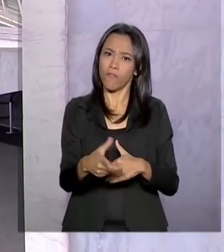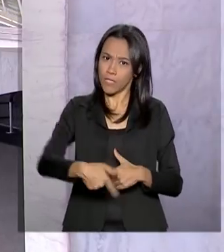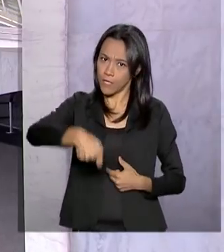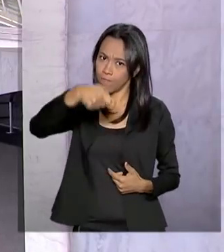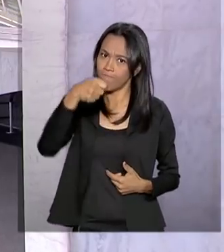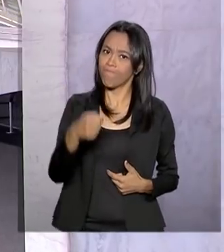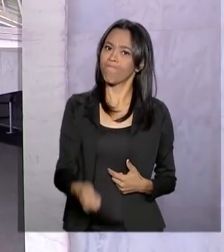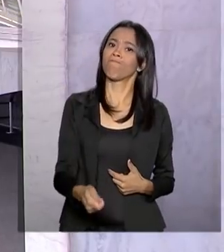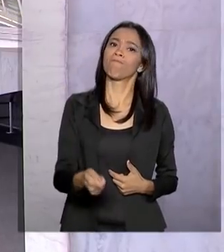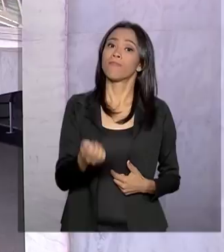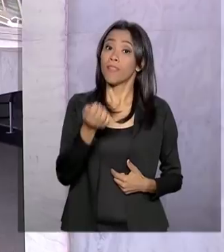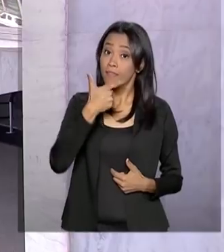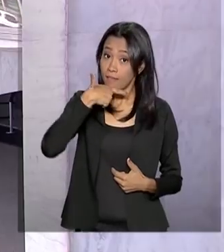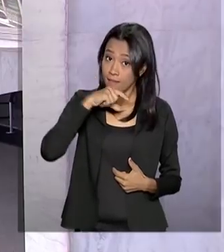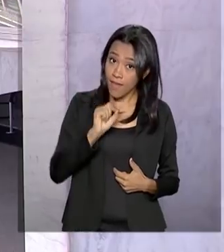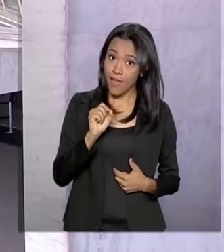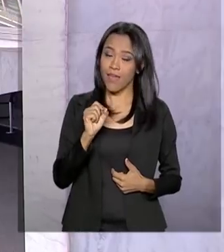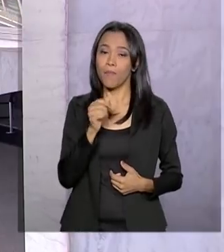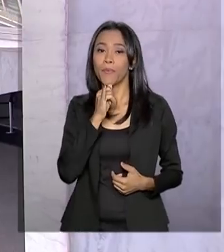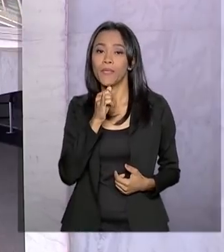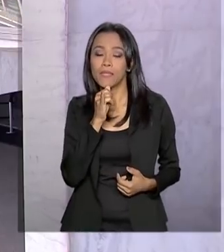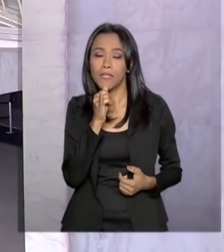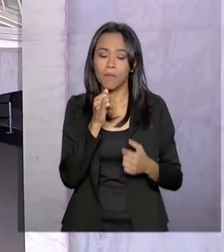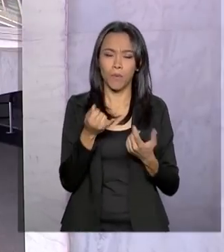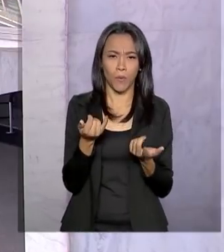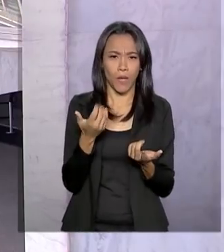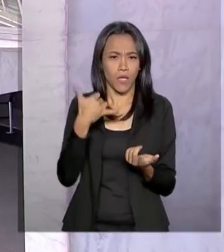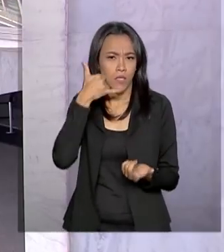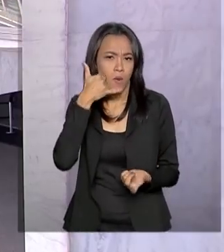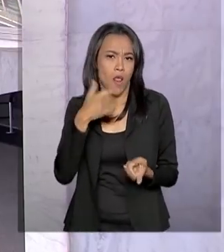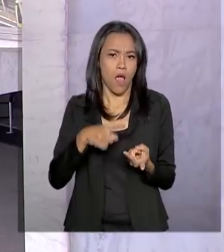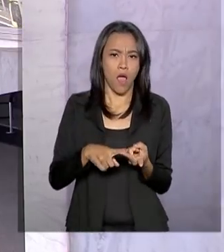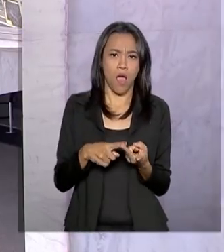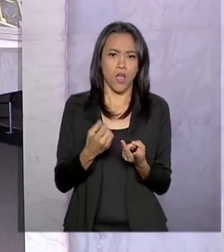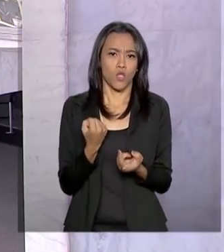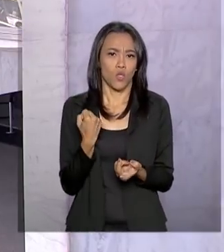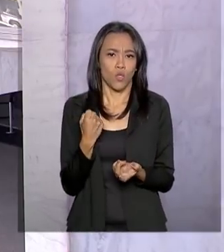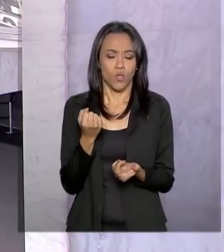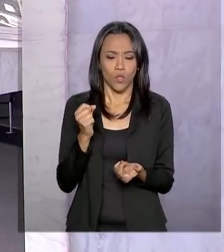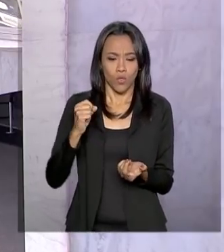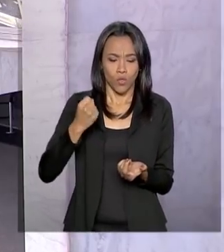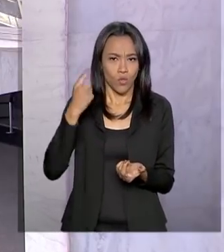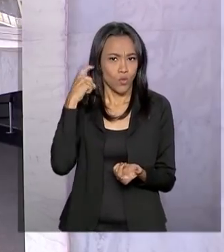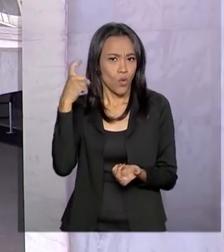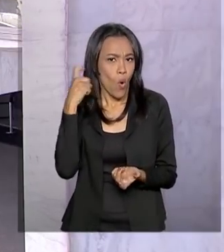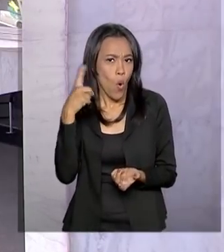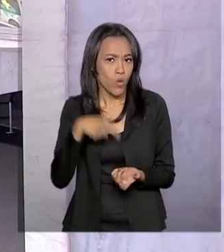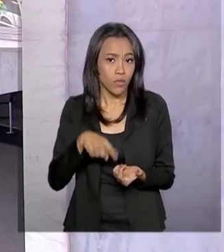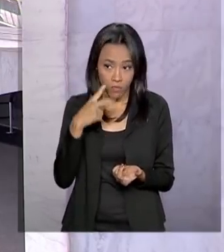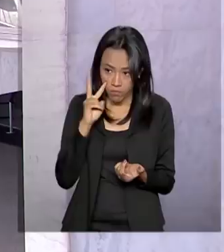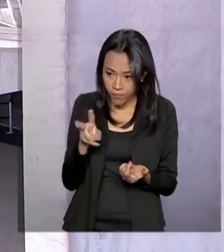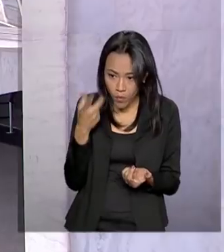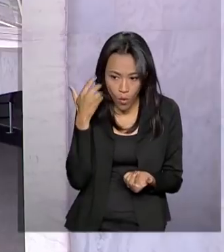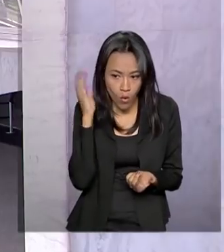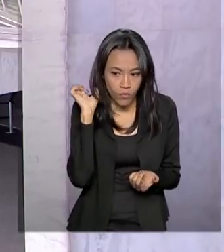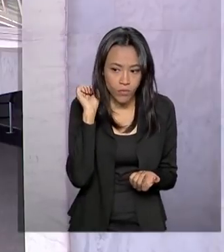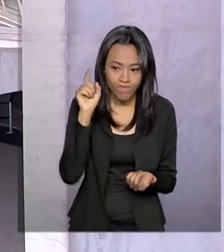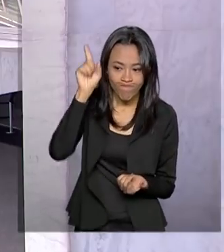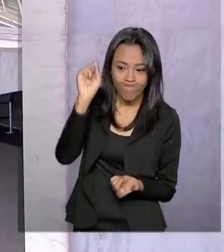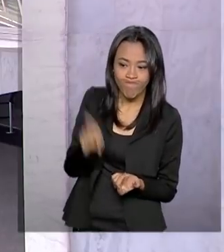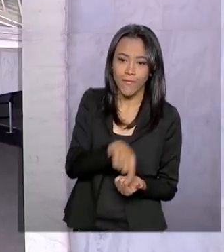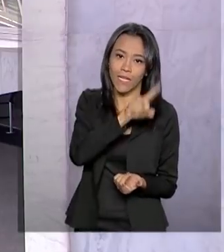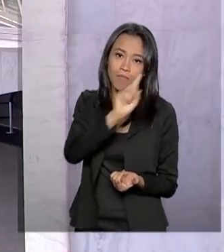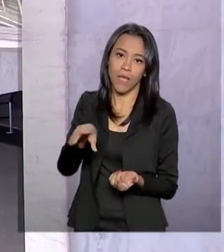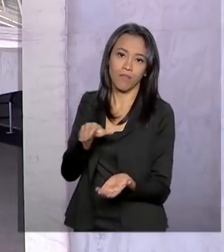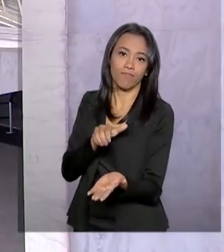rígido. Quem deixar aparelhos eletrônicos emitirem sons será eliminado. E também os